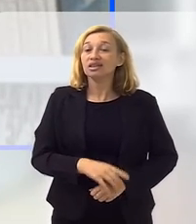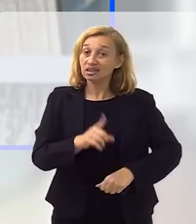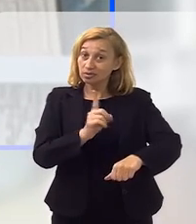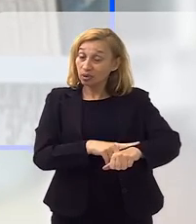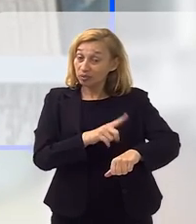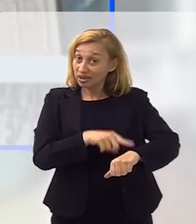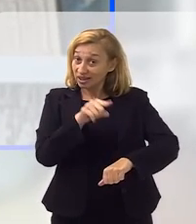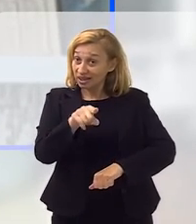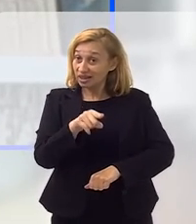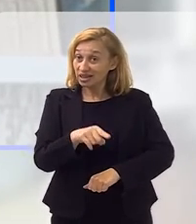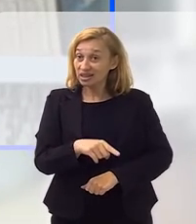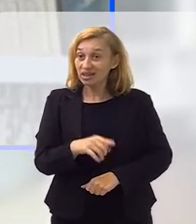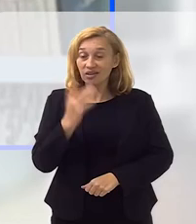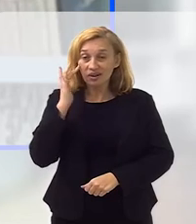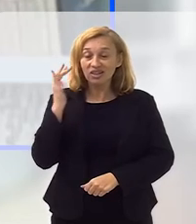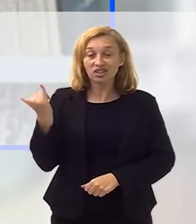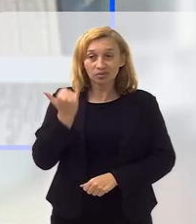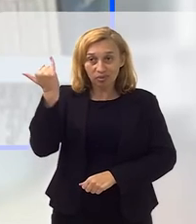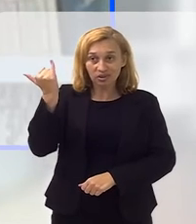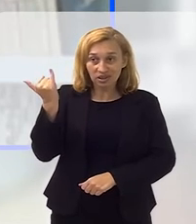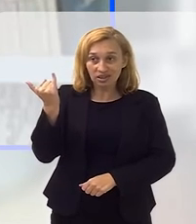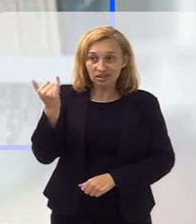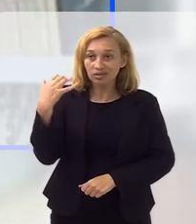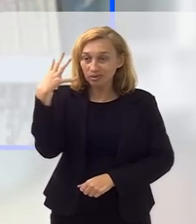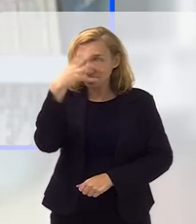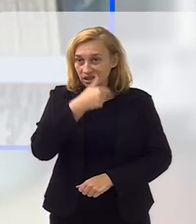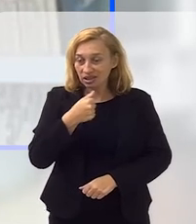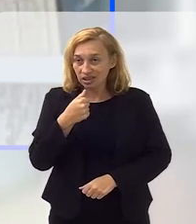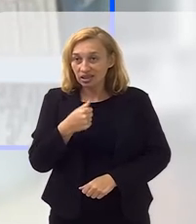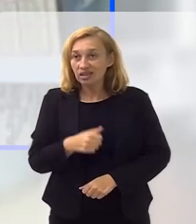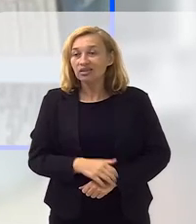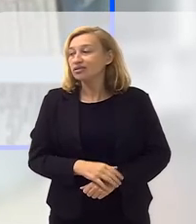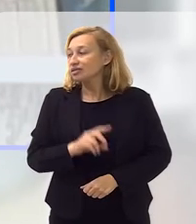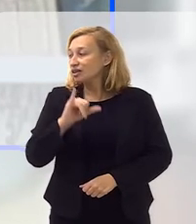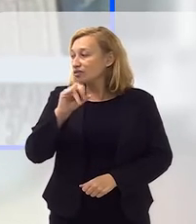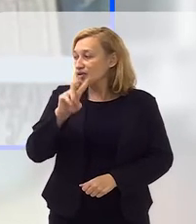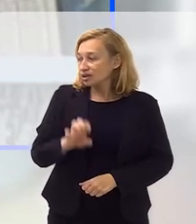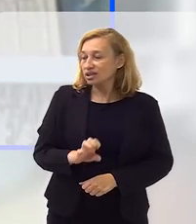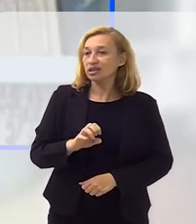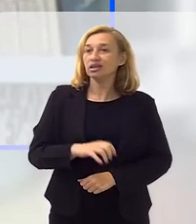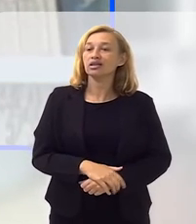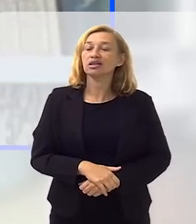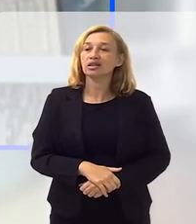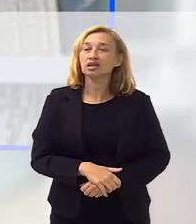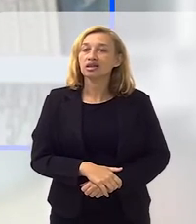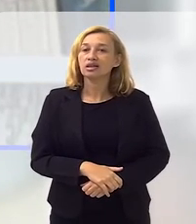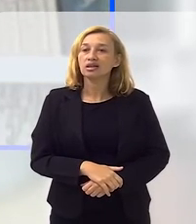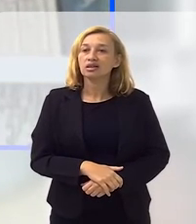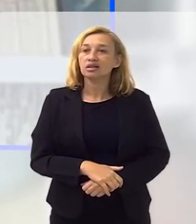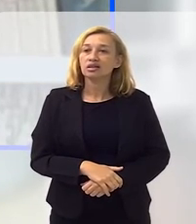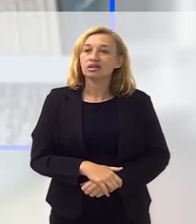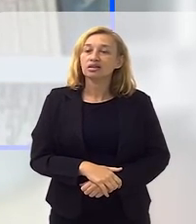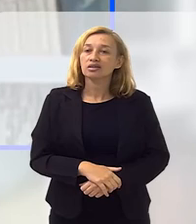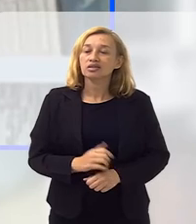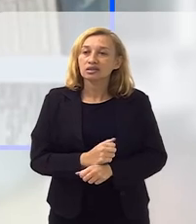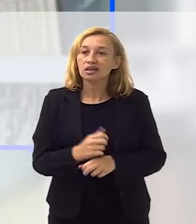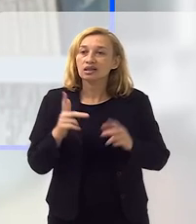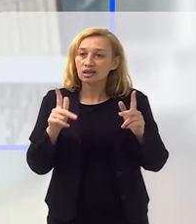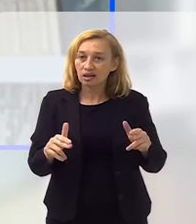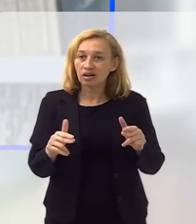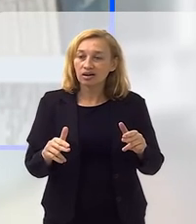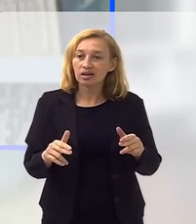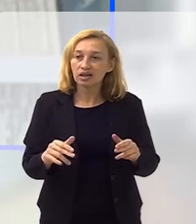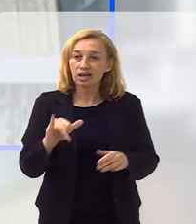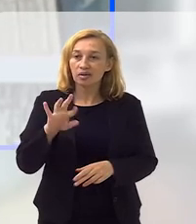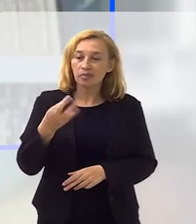e nesse mesmo ano, que eu acho que isso é muito simbólico, muito bonito, que diz muito quem foi Dona Ivone, no mesmo ano em que a